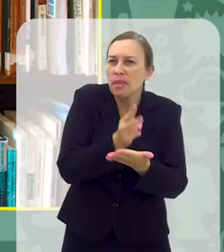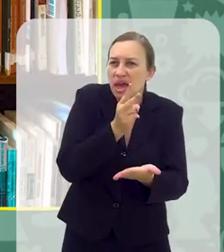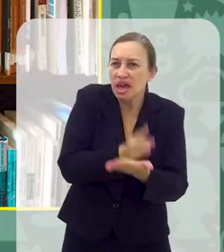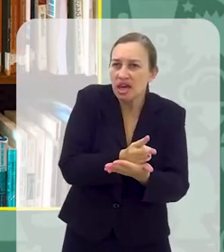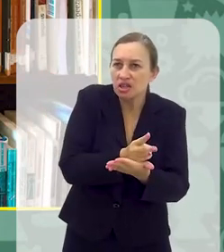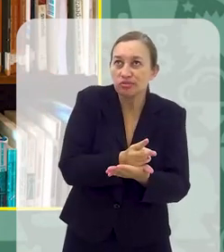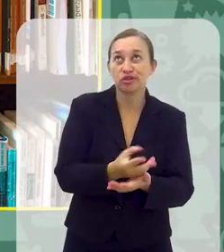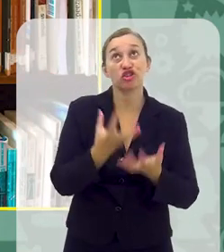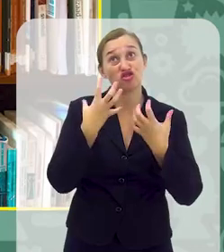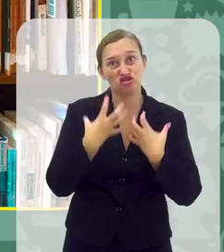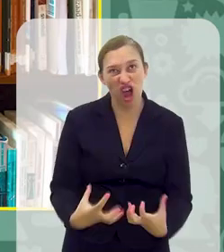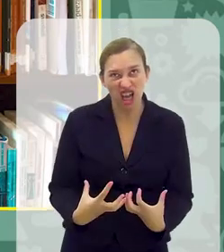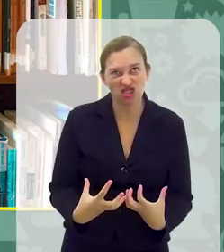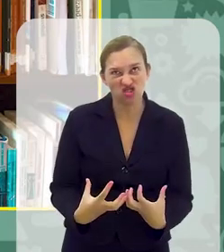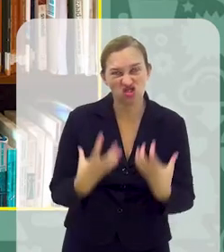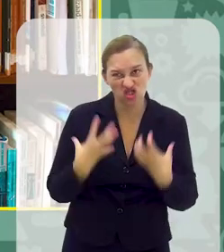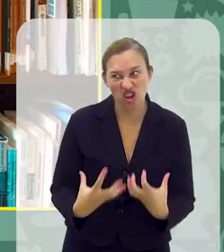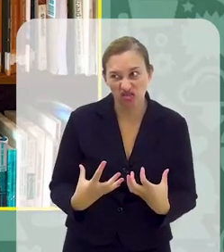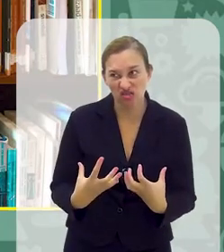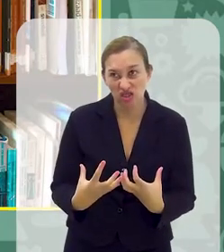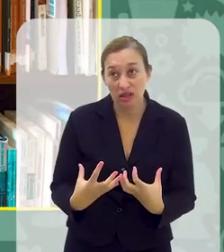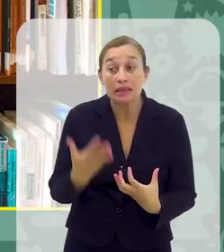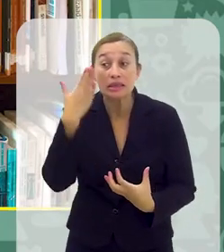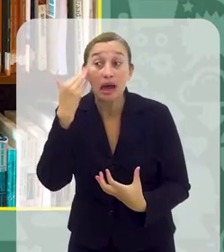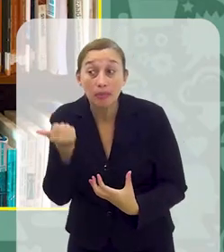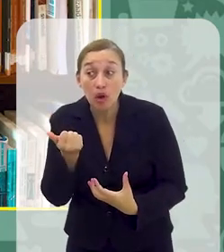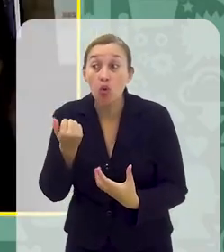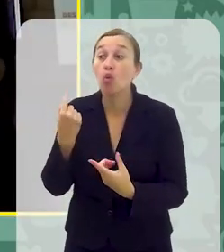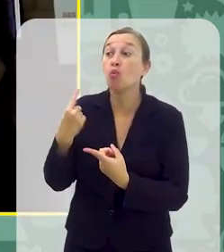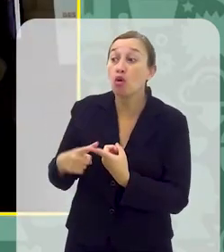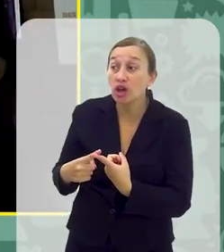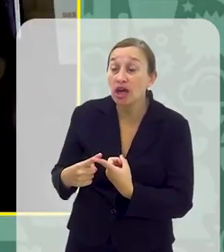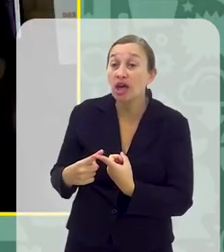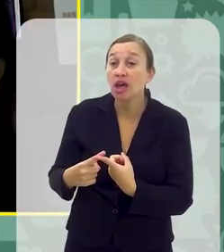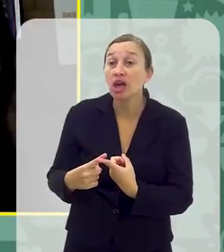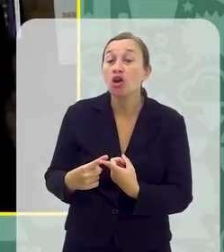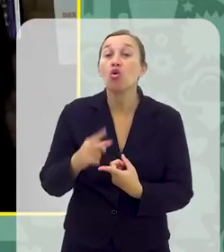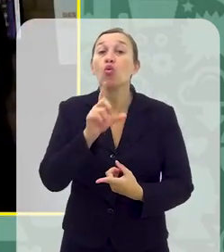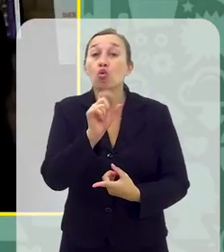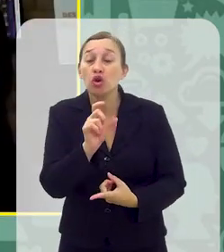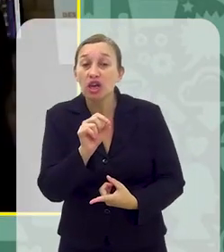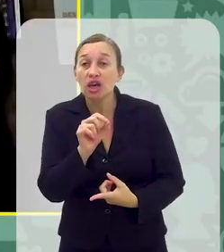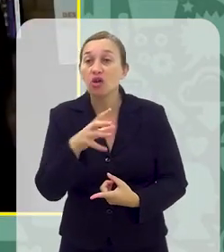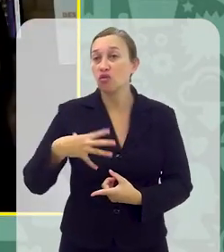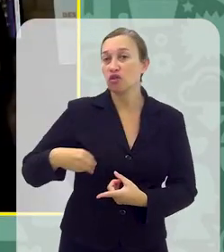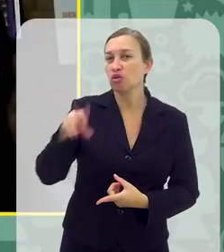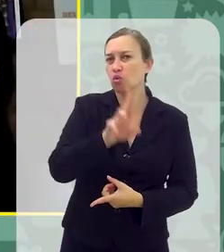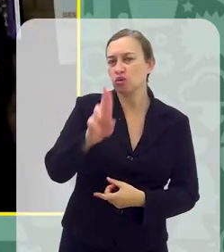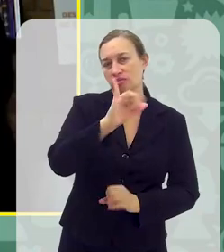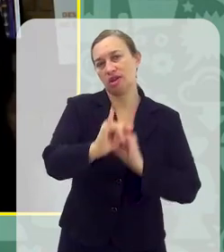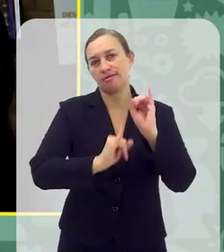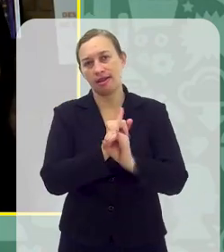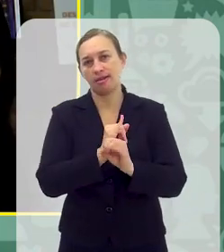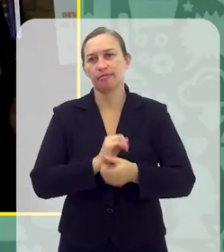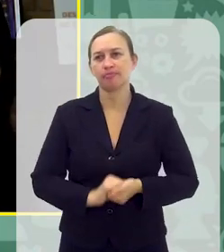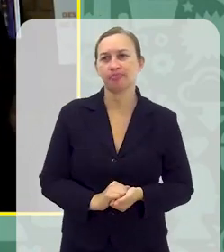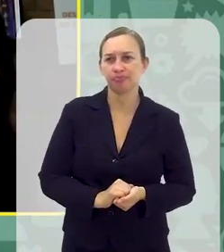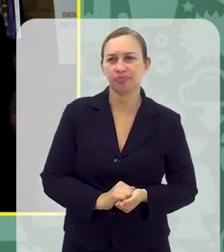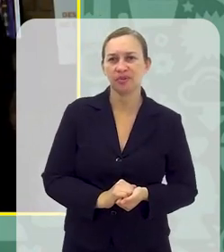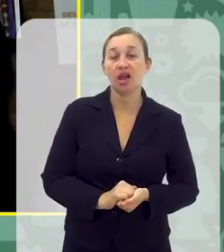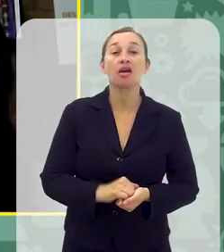que eles forem ali os chatos De estarem sempre por perto Querendo saber o que de fato os filhos estão consumindo aí na internet